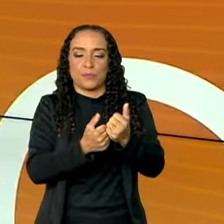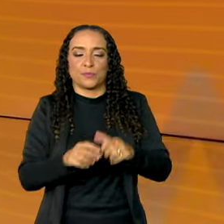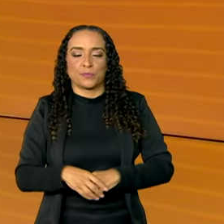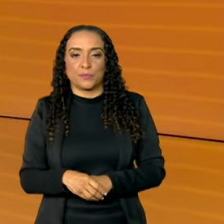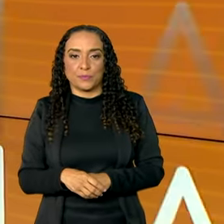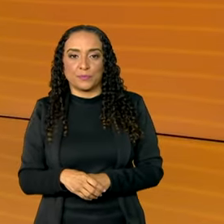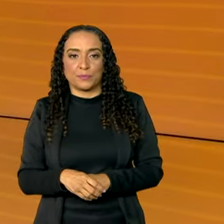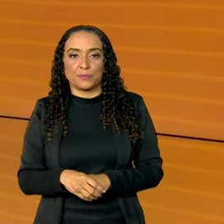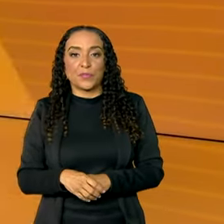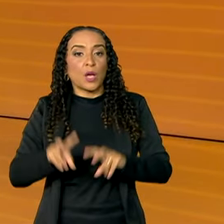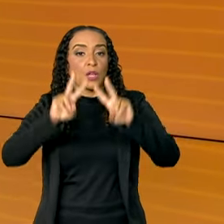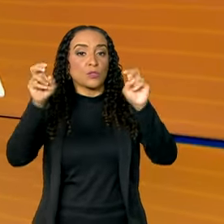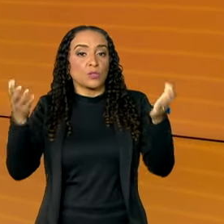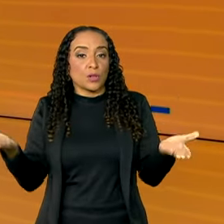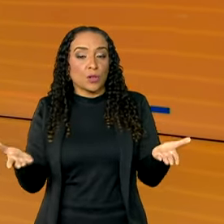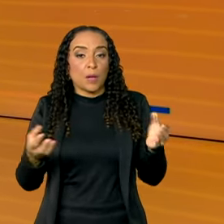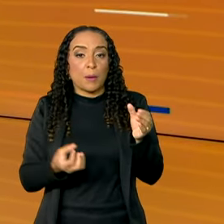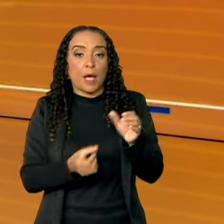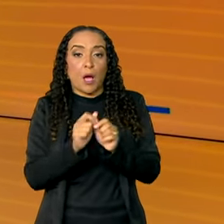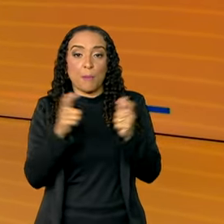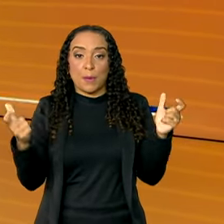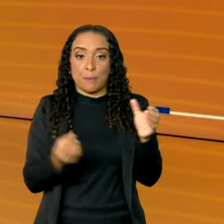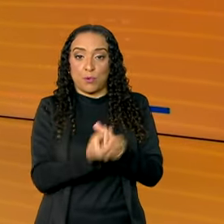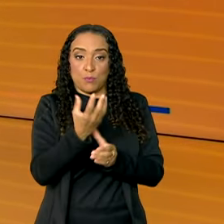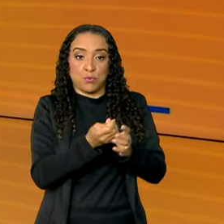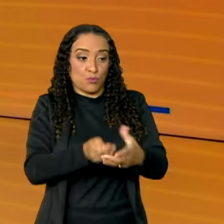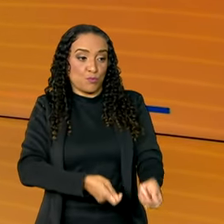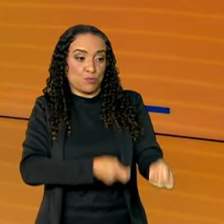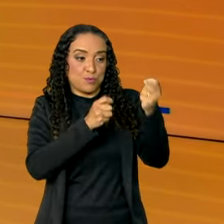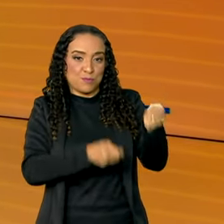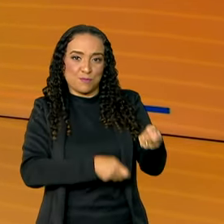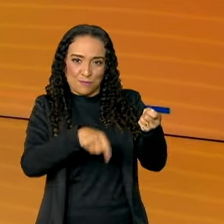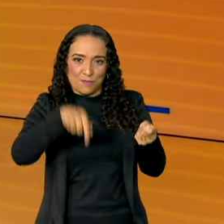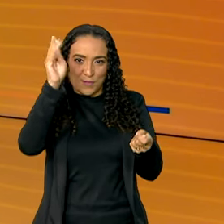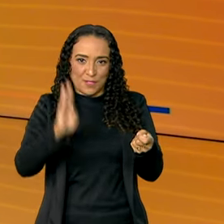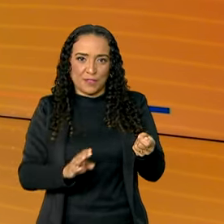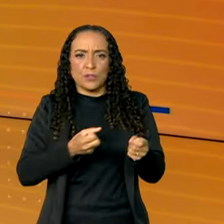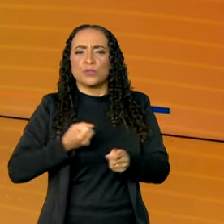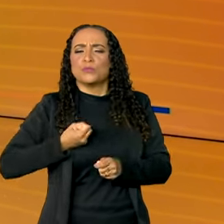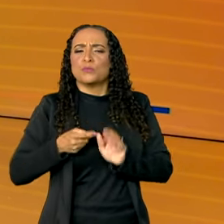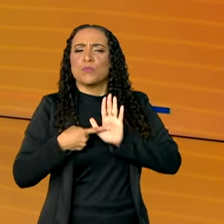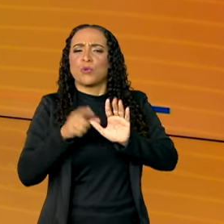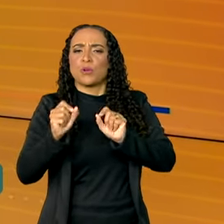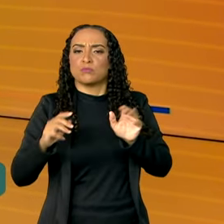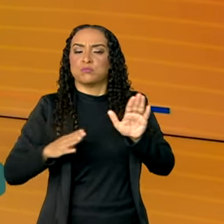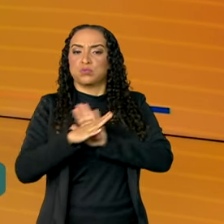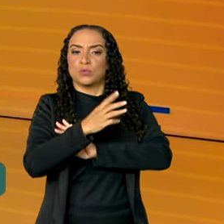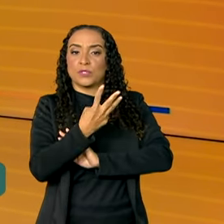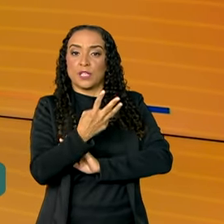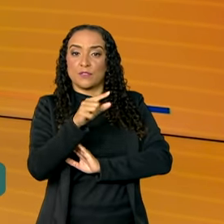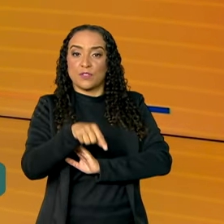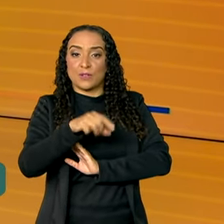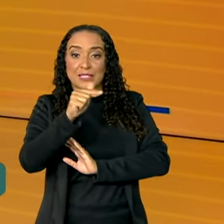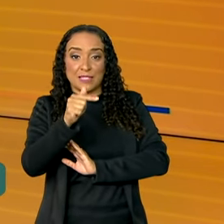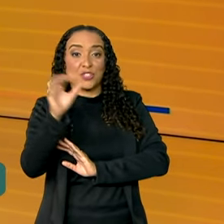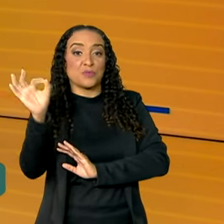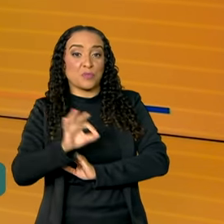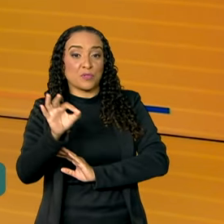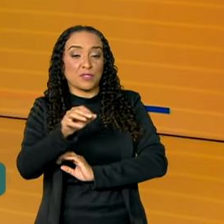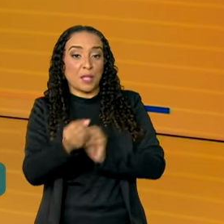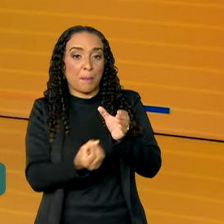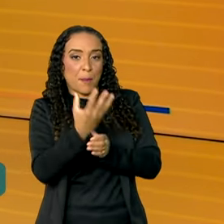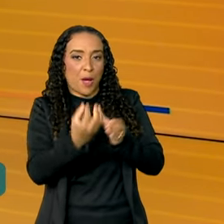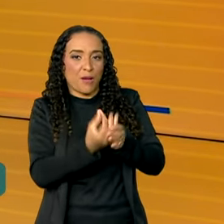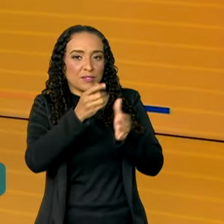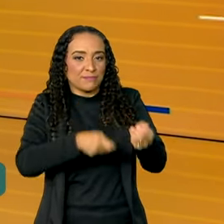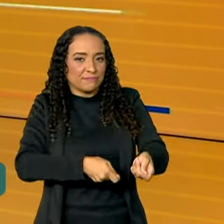O assunto agora é o aumento da produção pesqueira no país. Números mostram um aumento de 3,7%